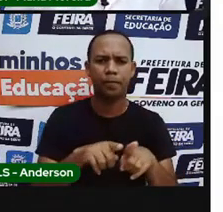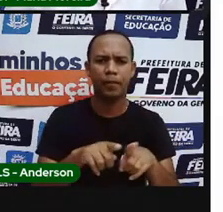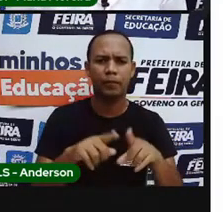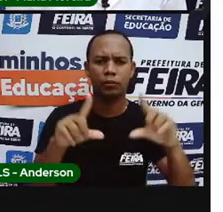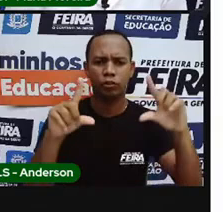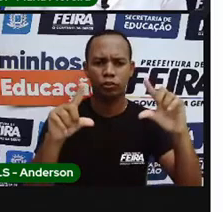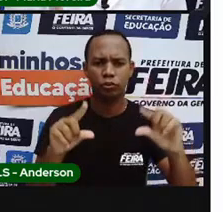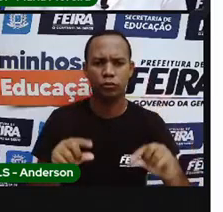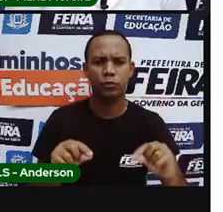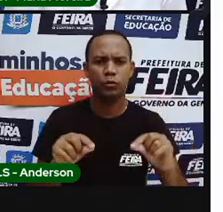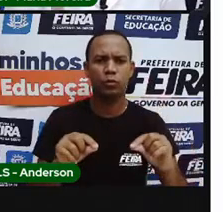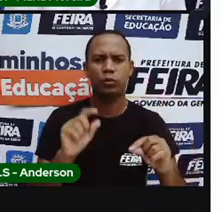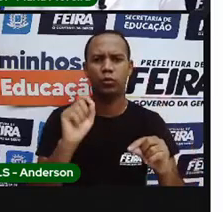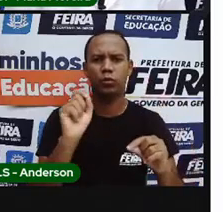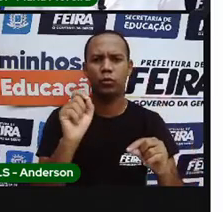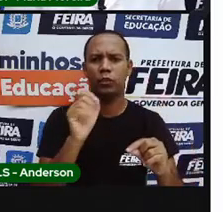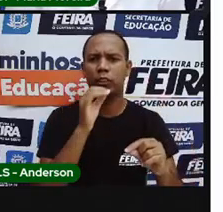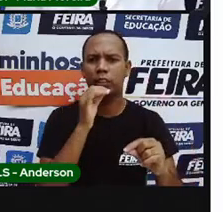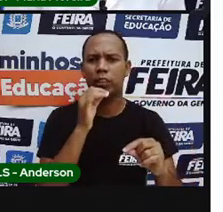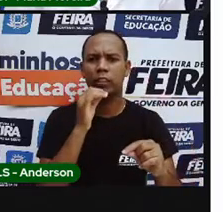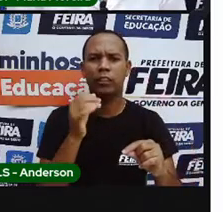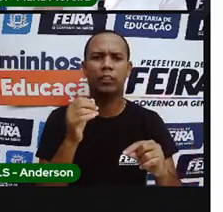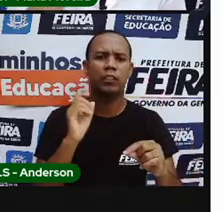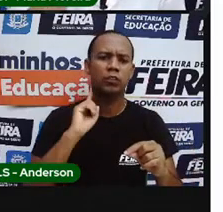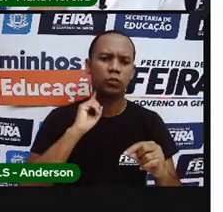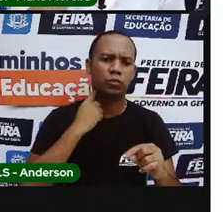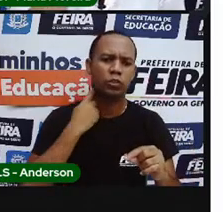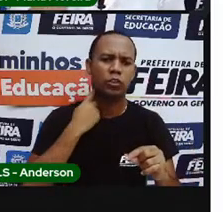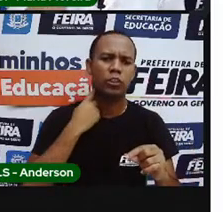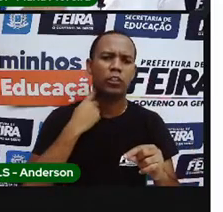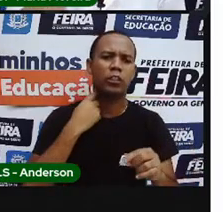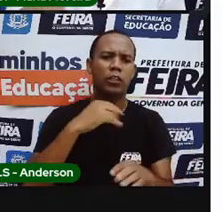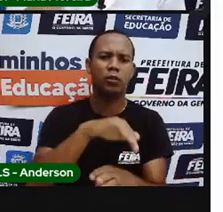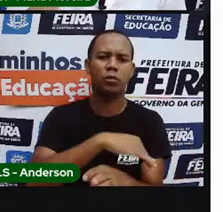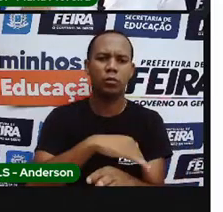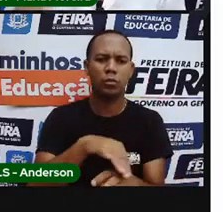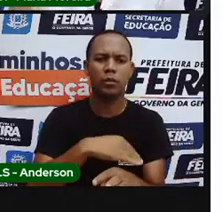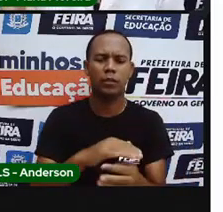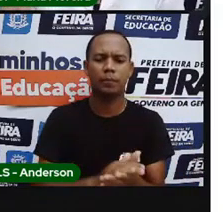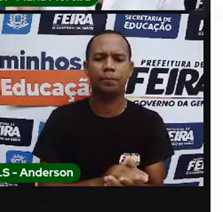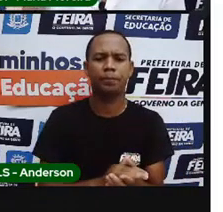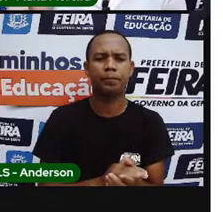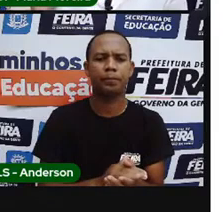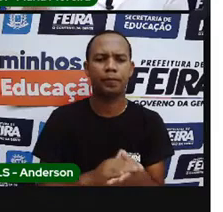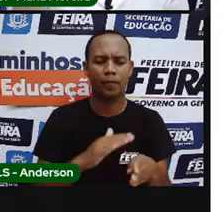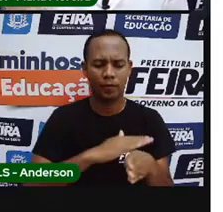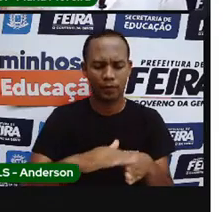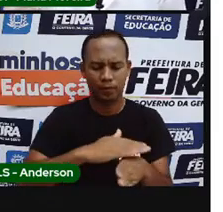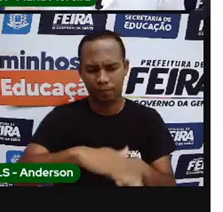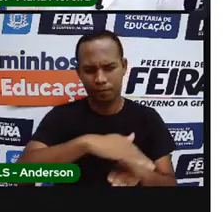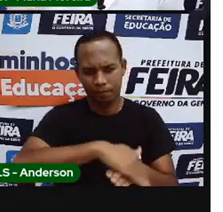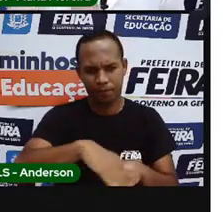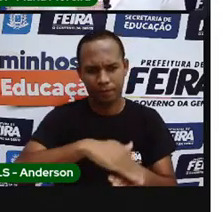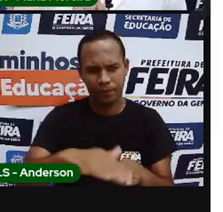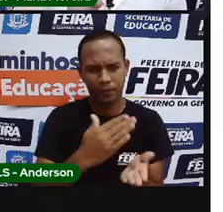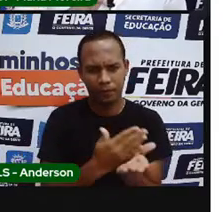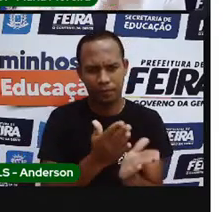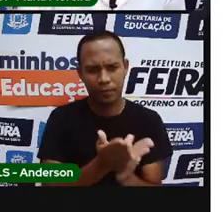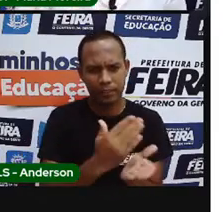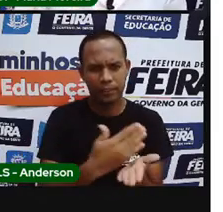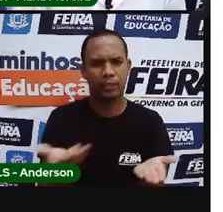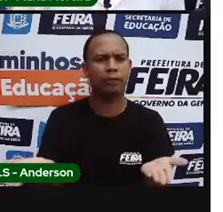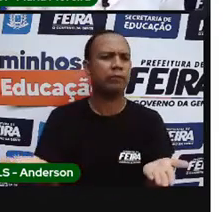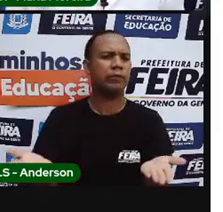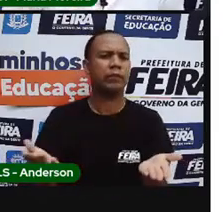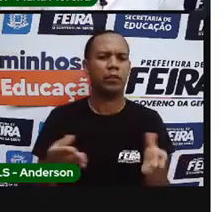você terá um excelente composto orgânico para colocar nas suas plantas. Então, a casca da batata, o alfacezinho,